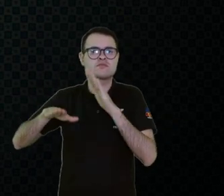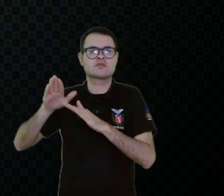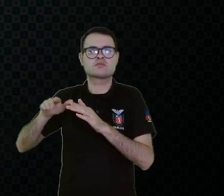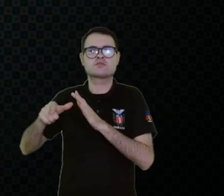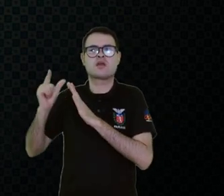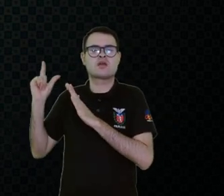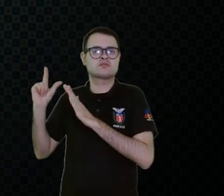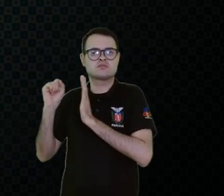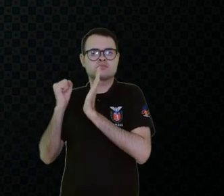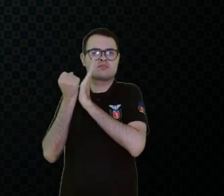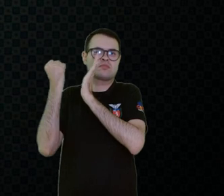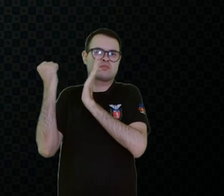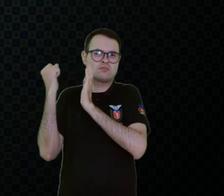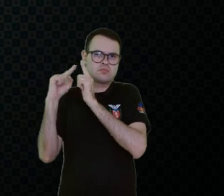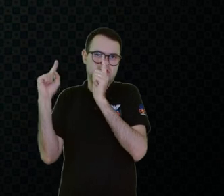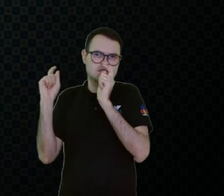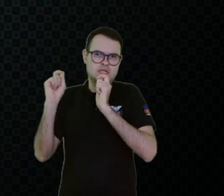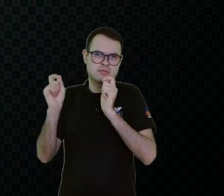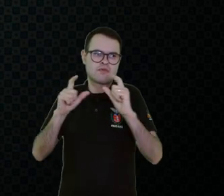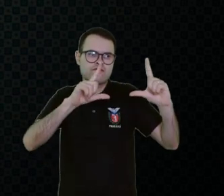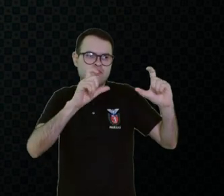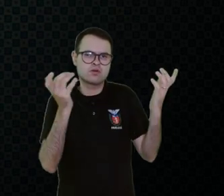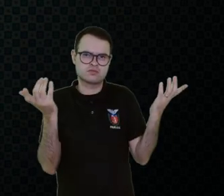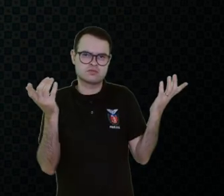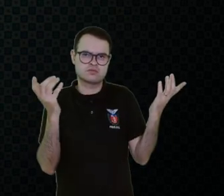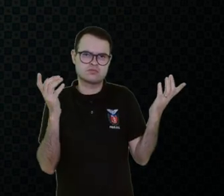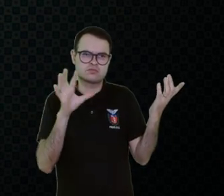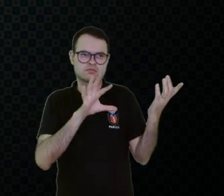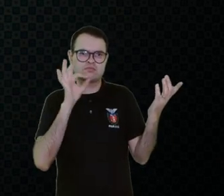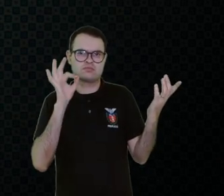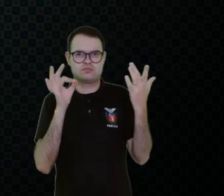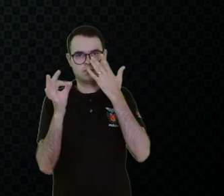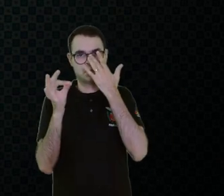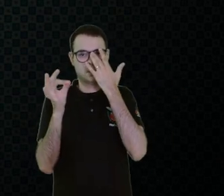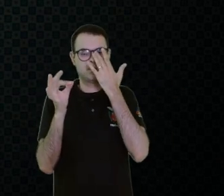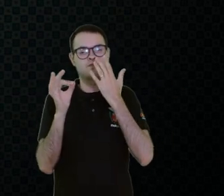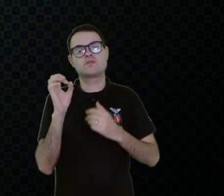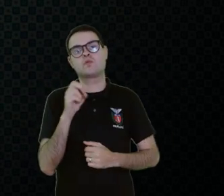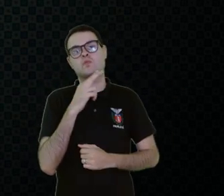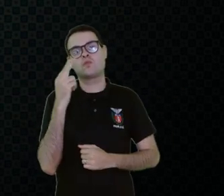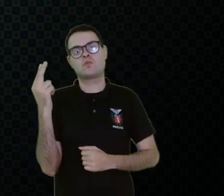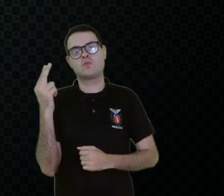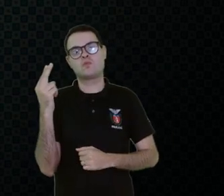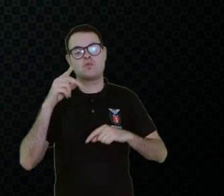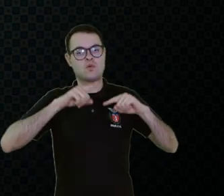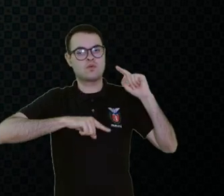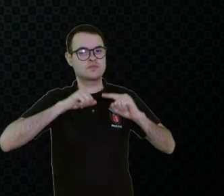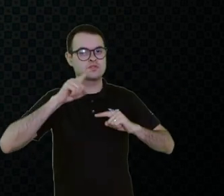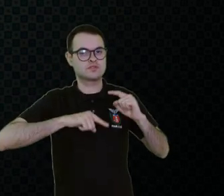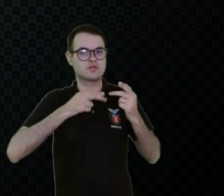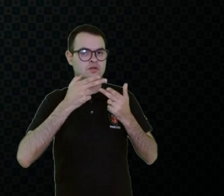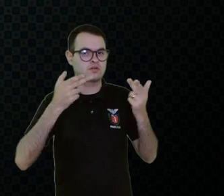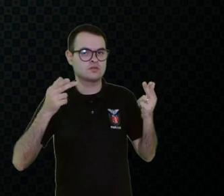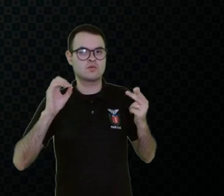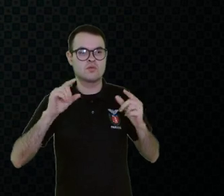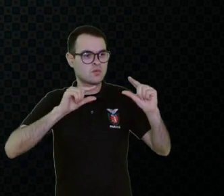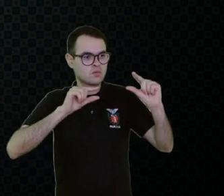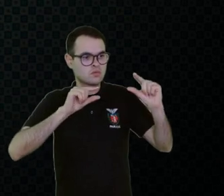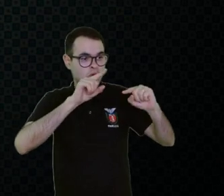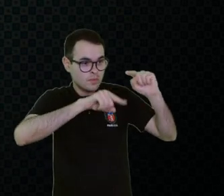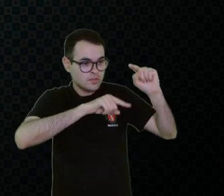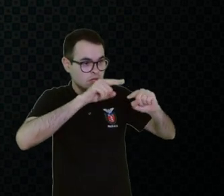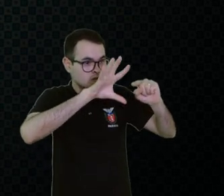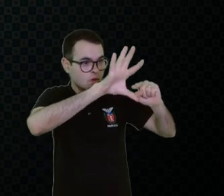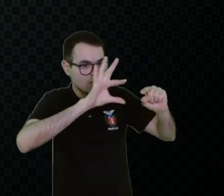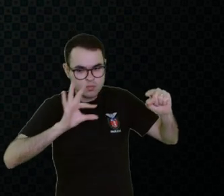A gente pode, antes, necessitar de fotos, o próprio objeto, miniaturas desse objeto,